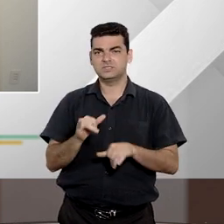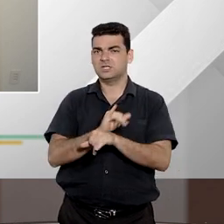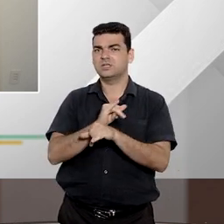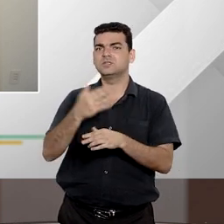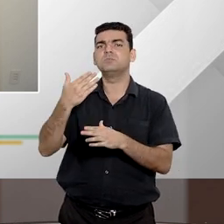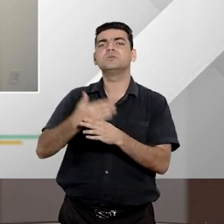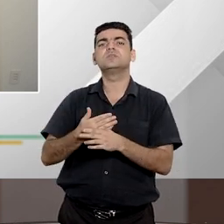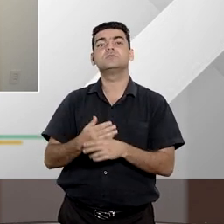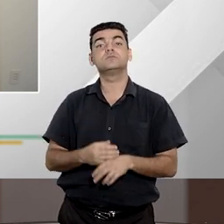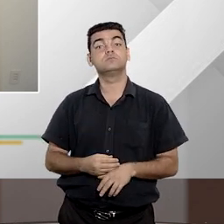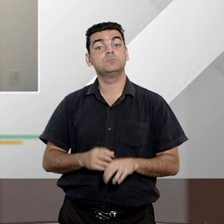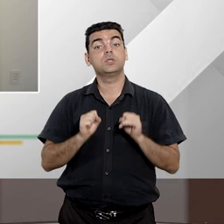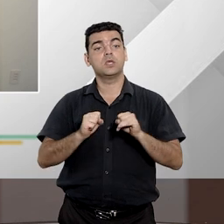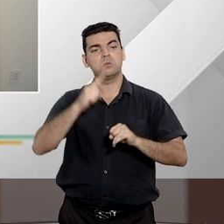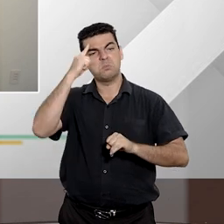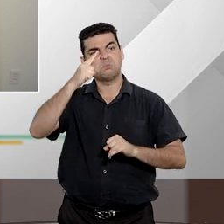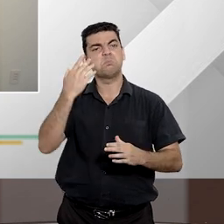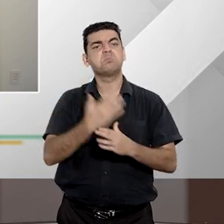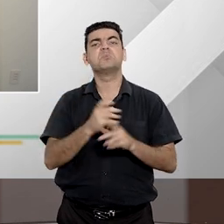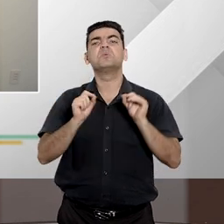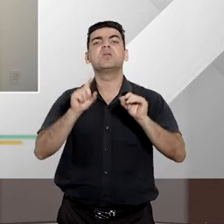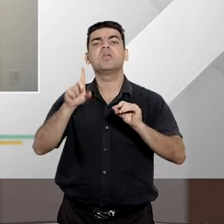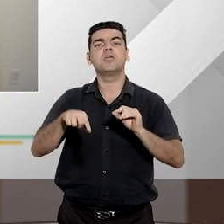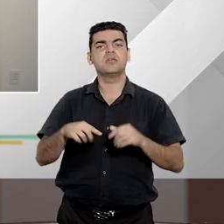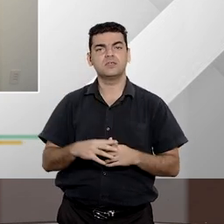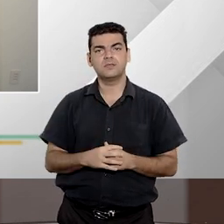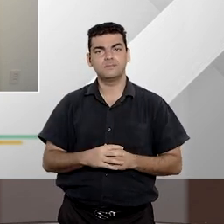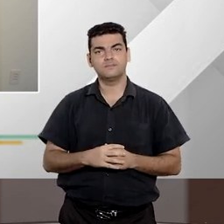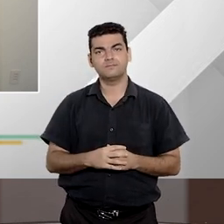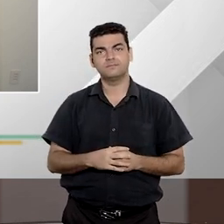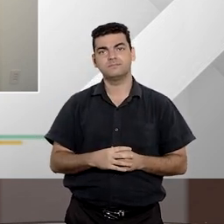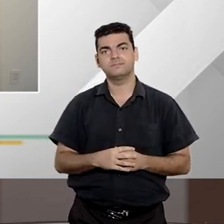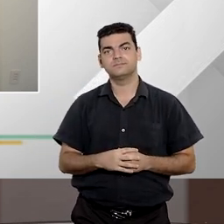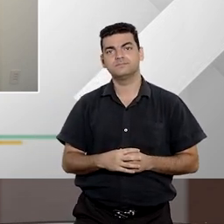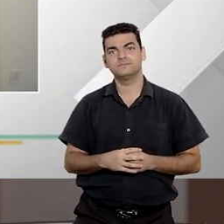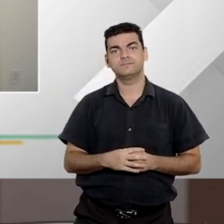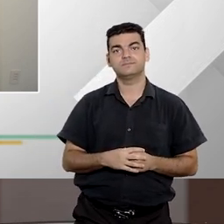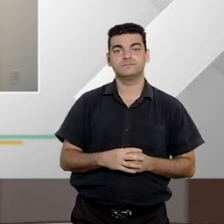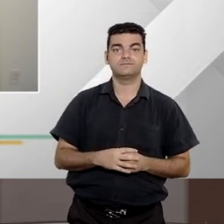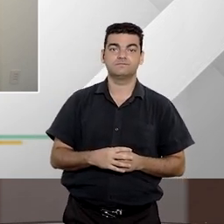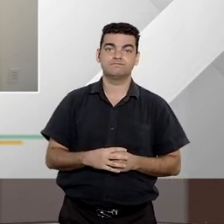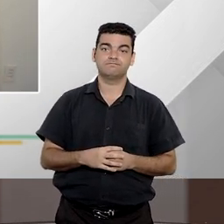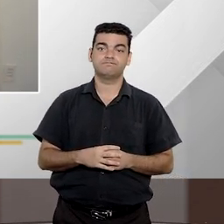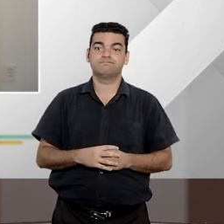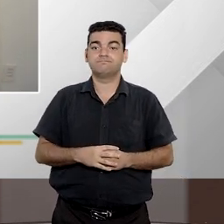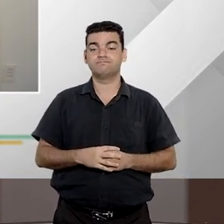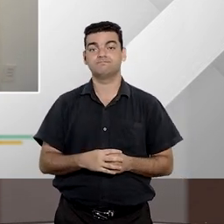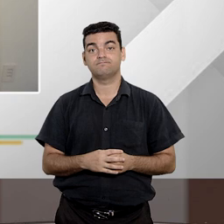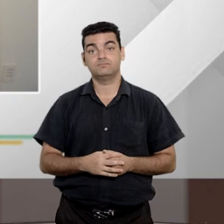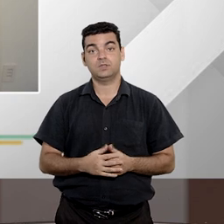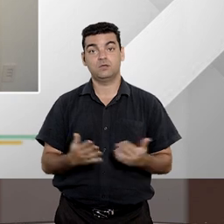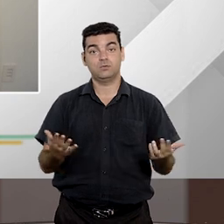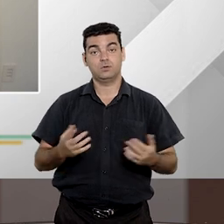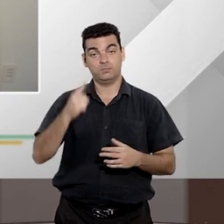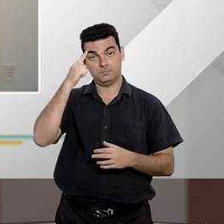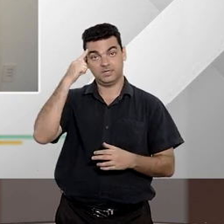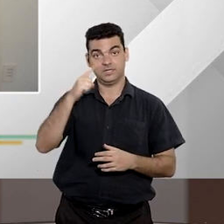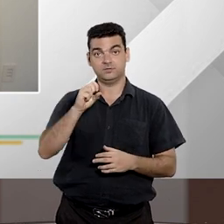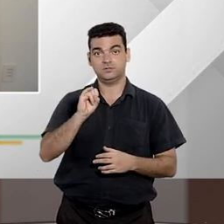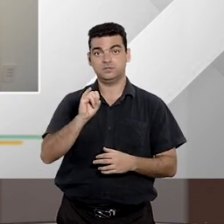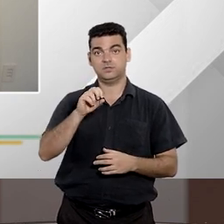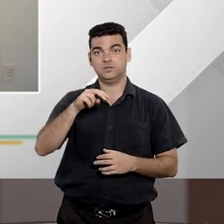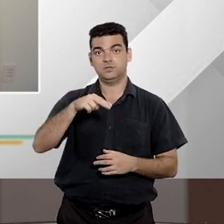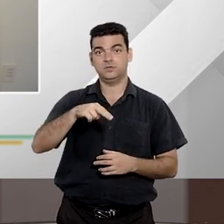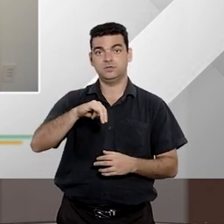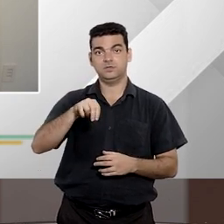constitucional e quem tem legitimidade para impetrá-lo? bom o mandado de injunção por sua